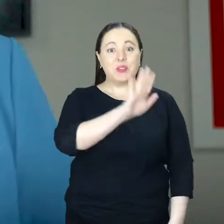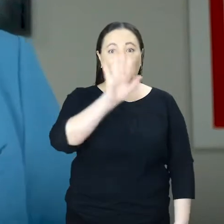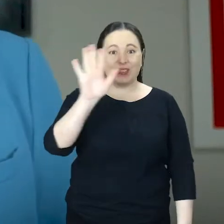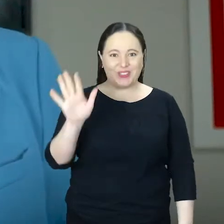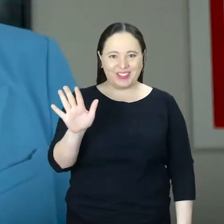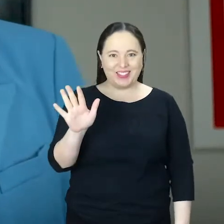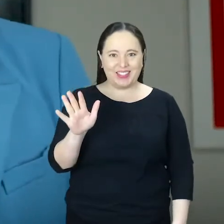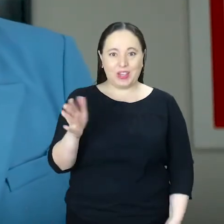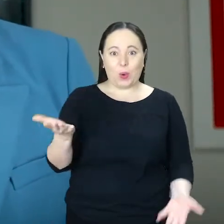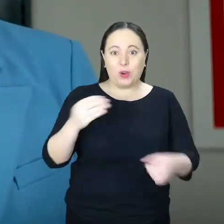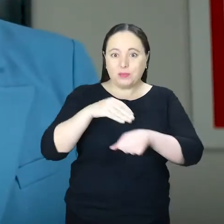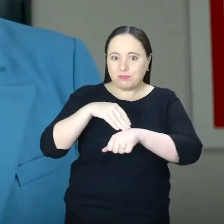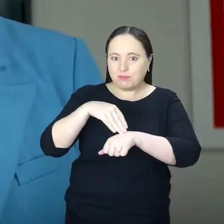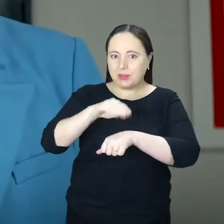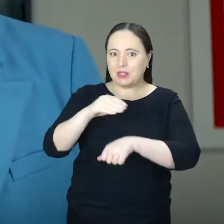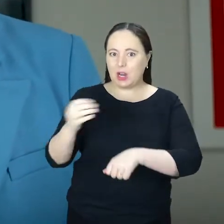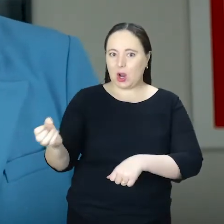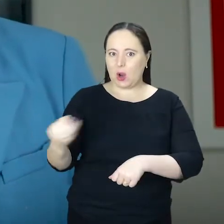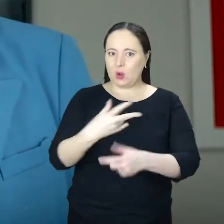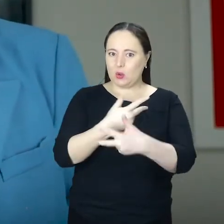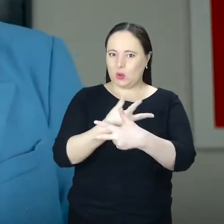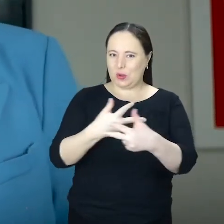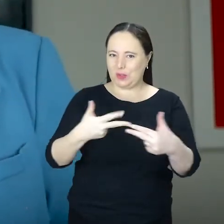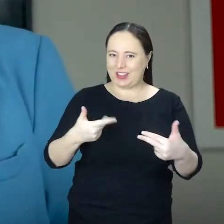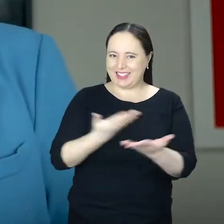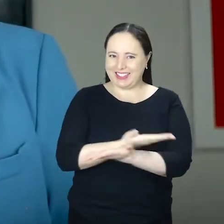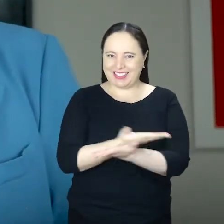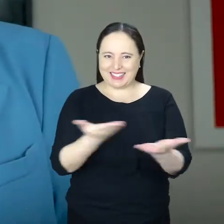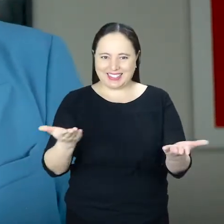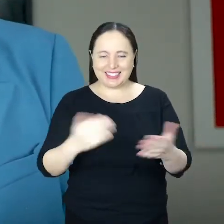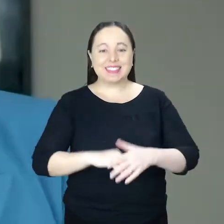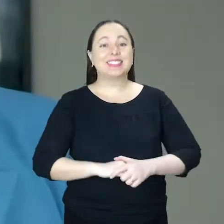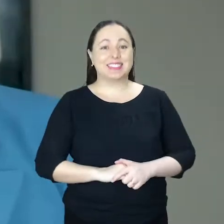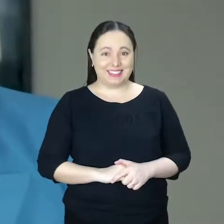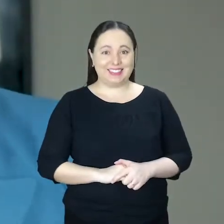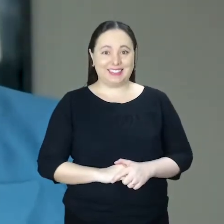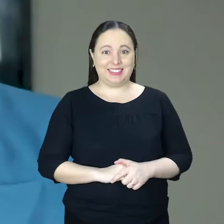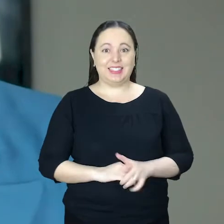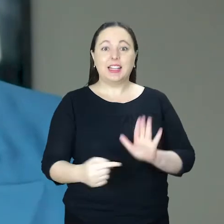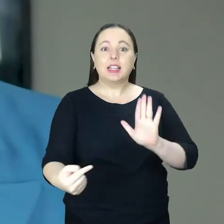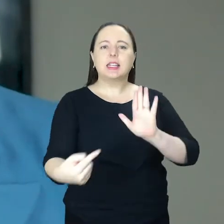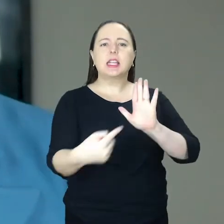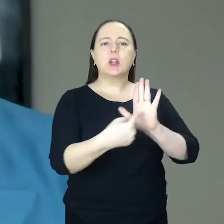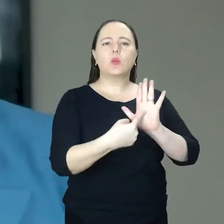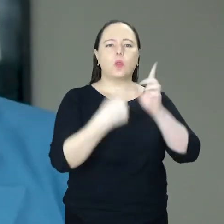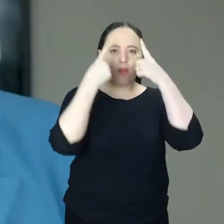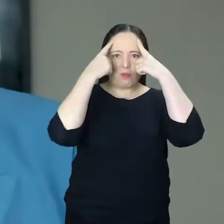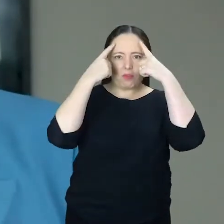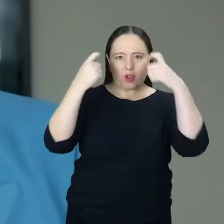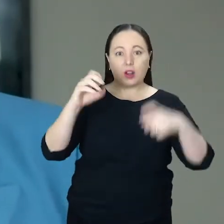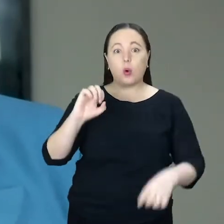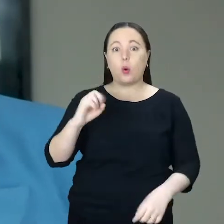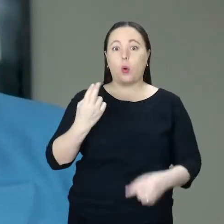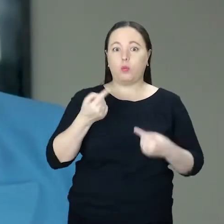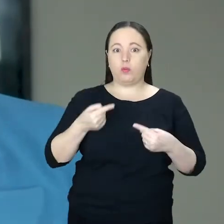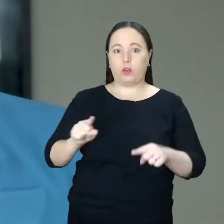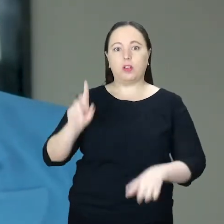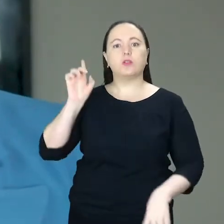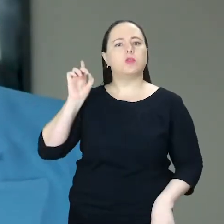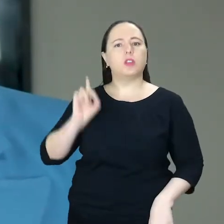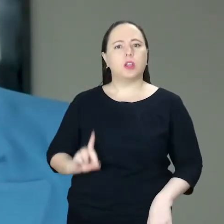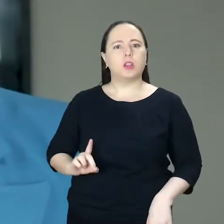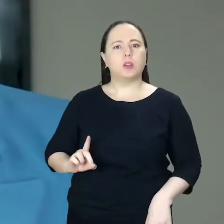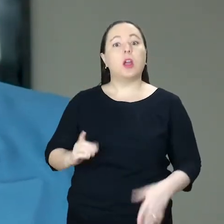Oi, gente! Tem uma novidade extraordinária para vocês. As denúncias de violência ou violação de